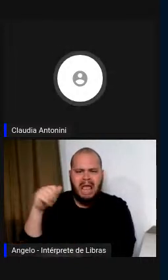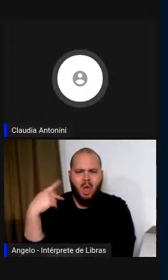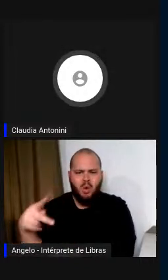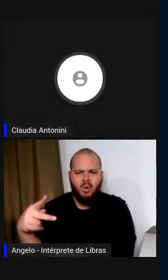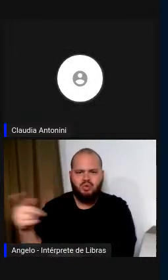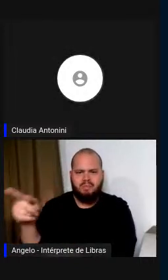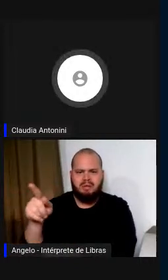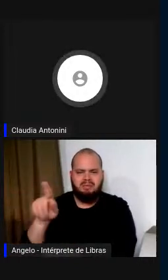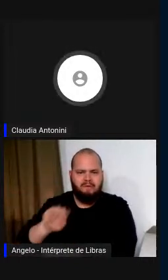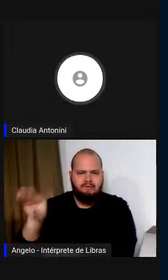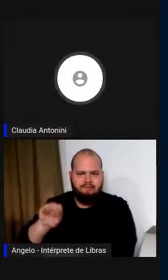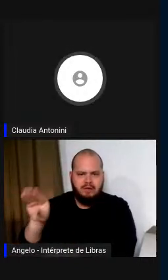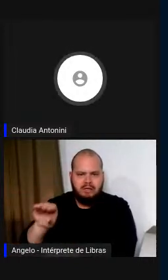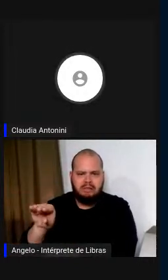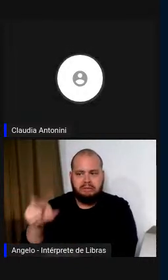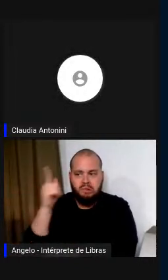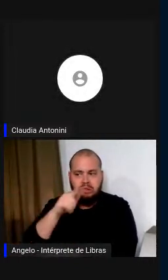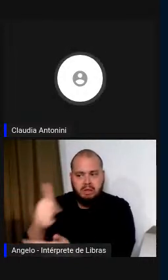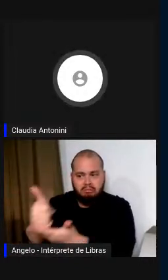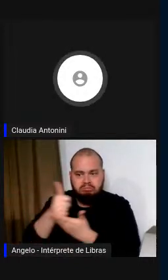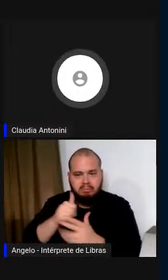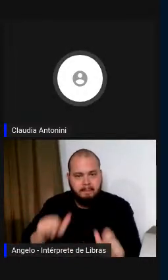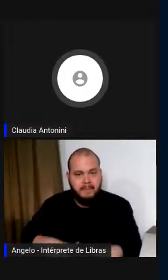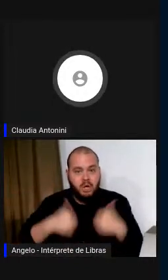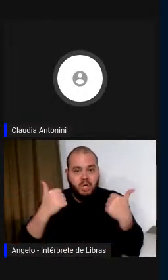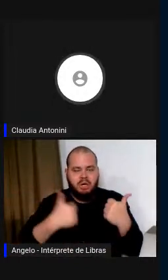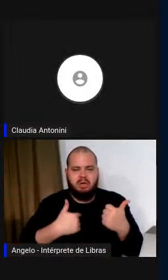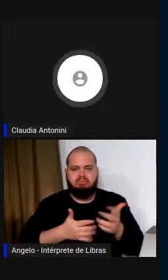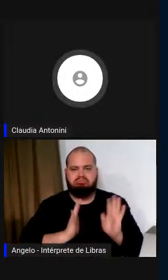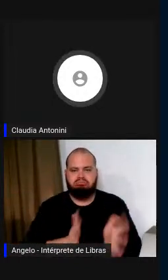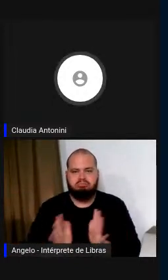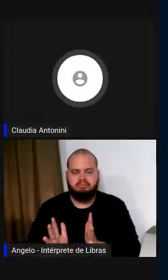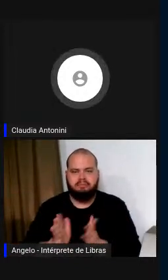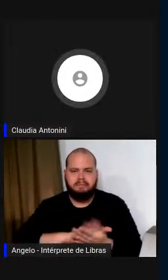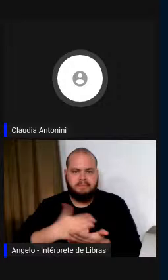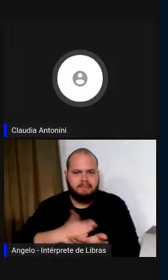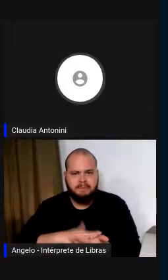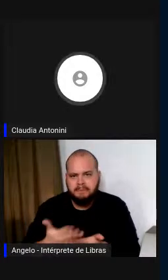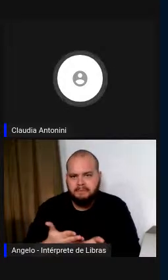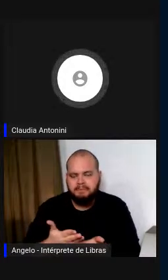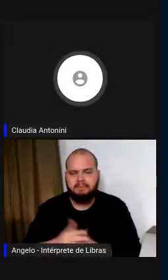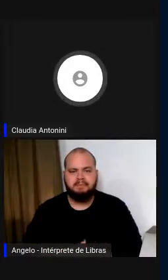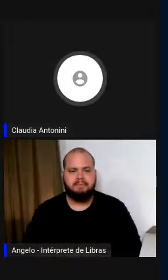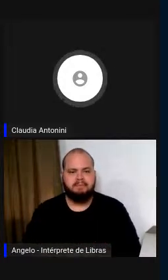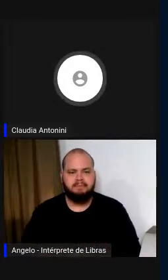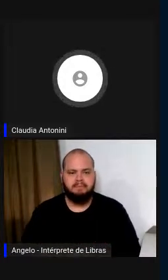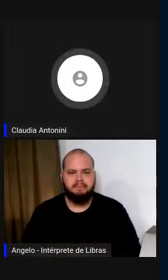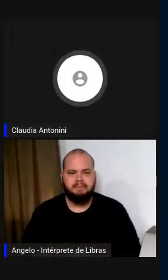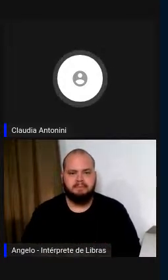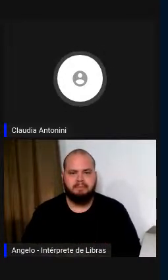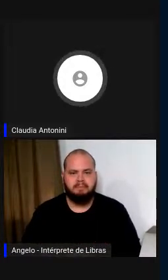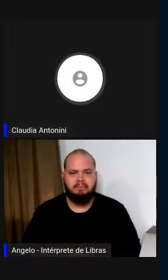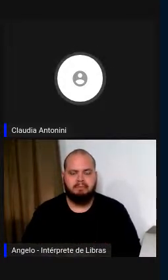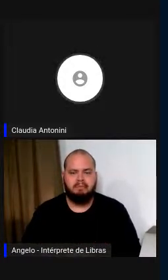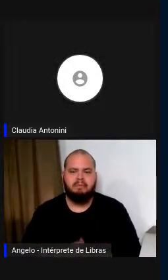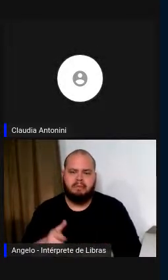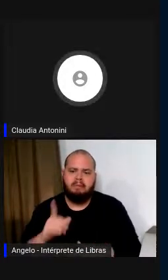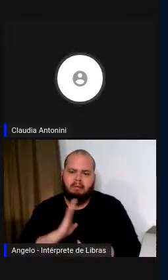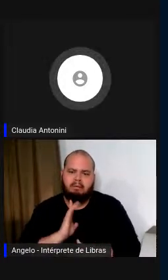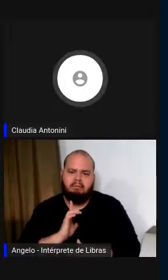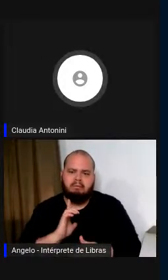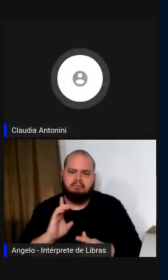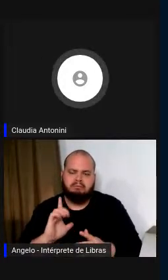melhorar o seu rendimento? E aqui também temos as primeiras experiências e não sabemos ainda